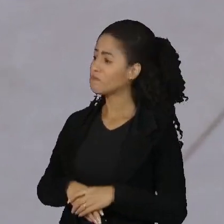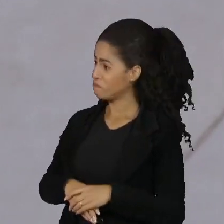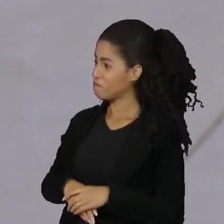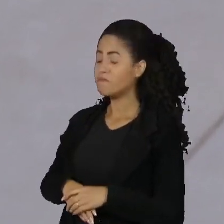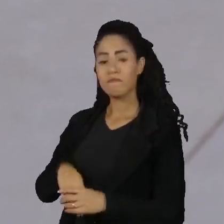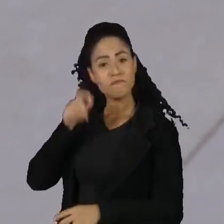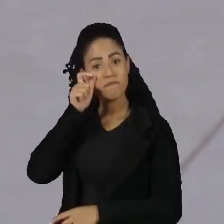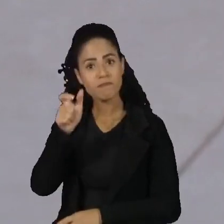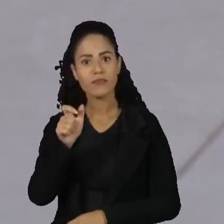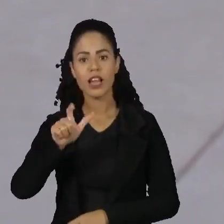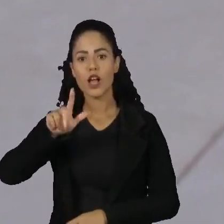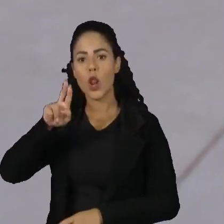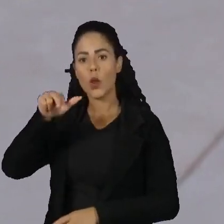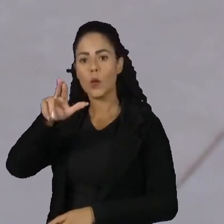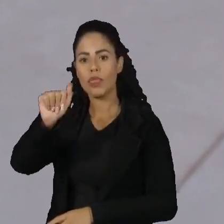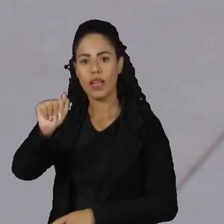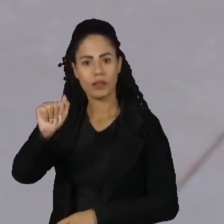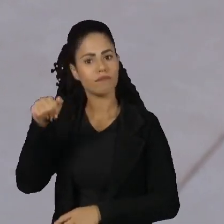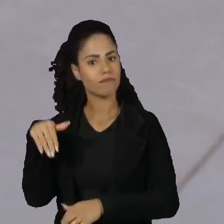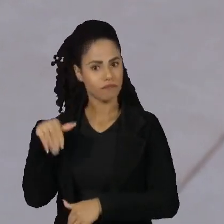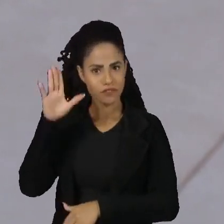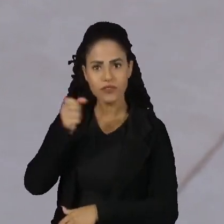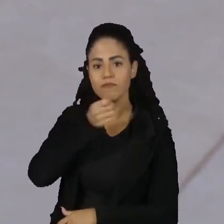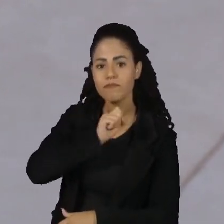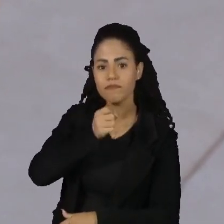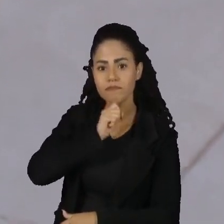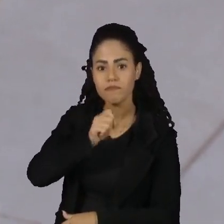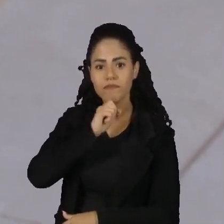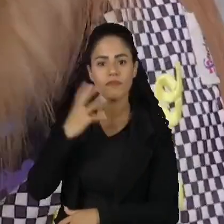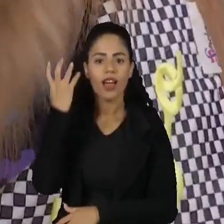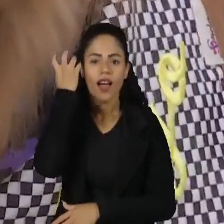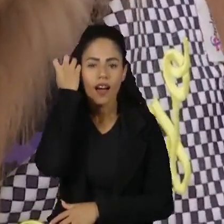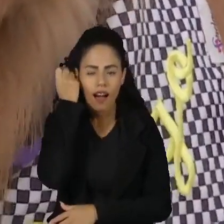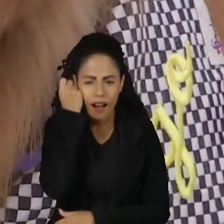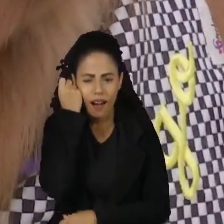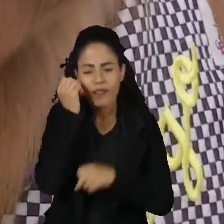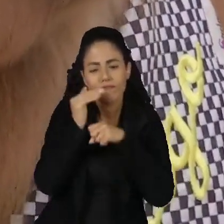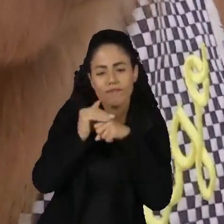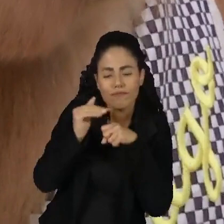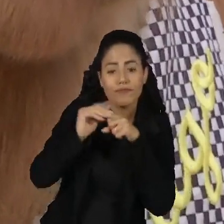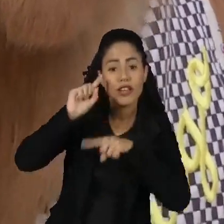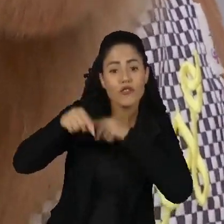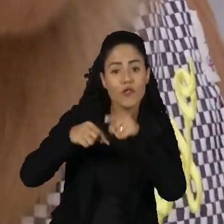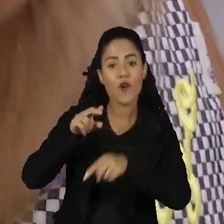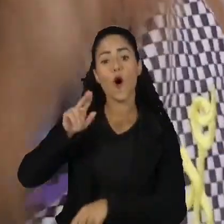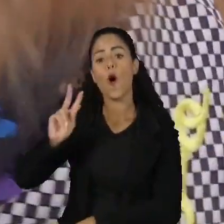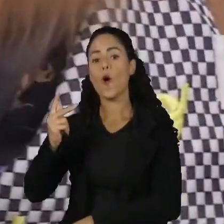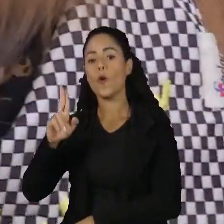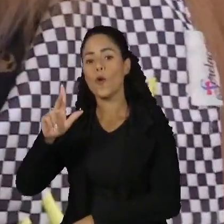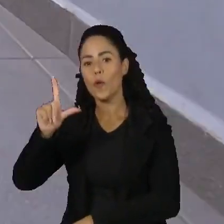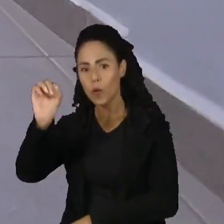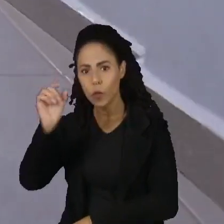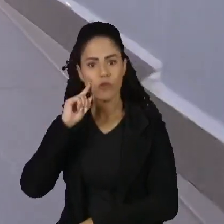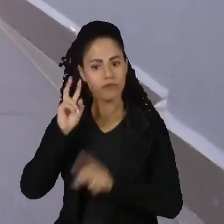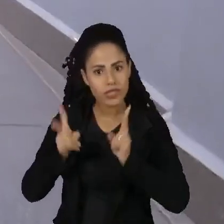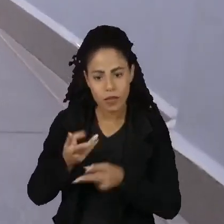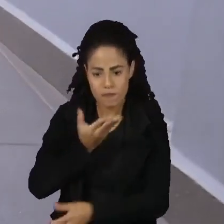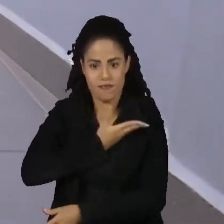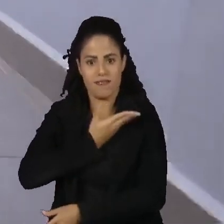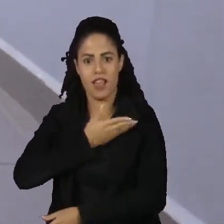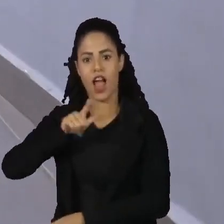Luna, a mais velha e recém-adotada, é a mais carente. O primogênito Hugo é o mais companheiro.